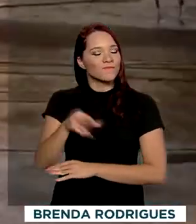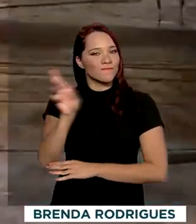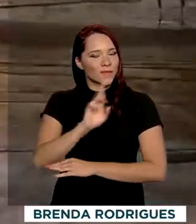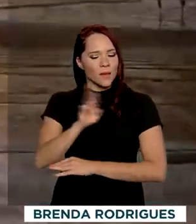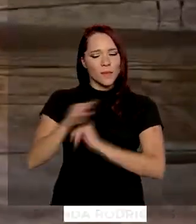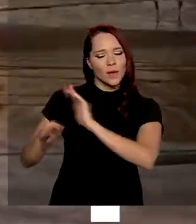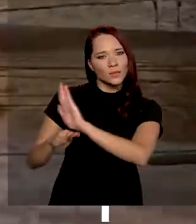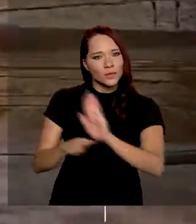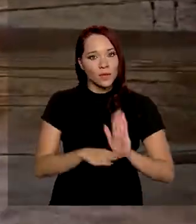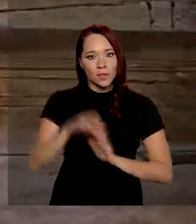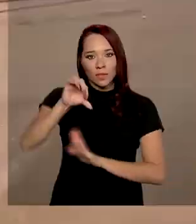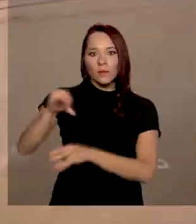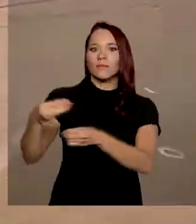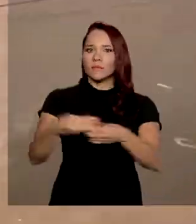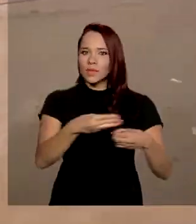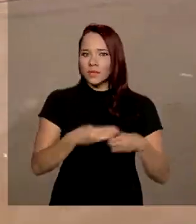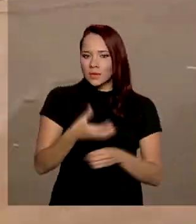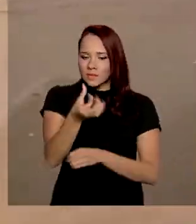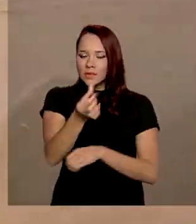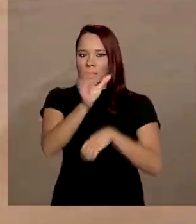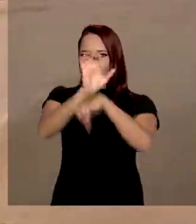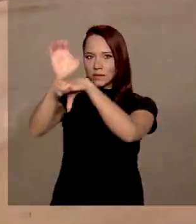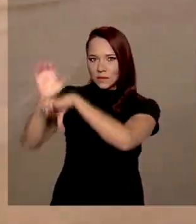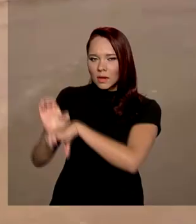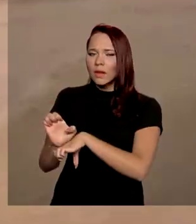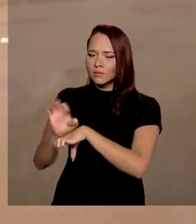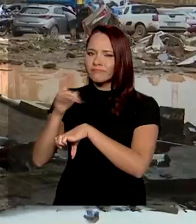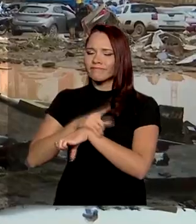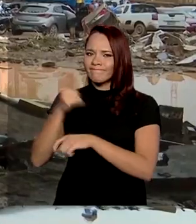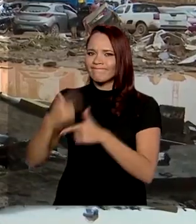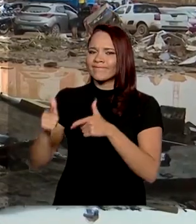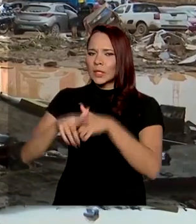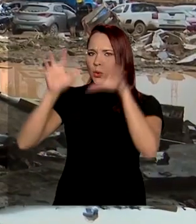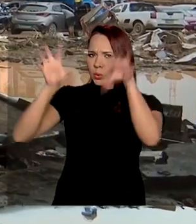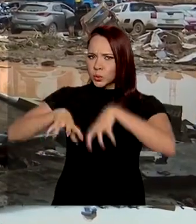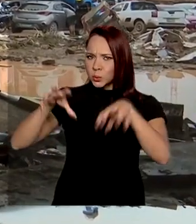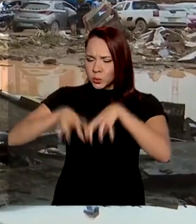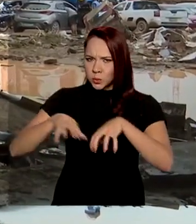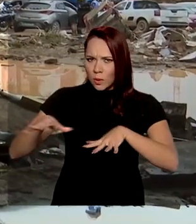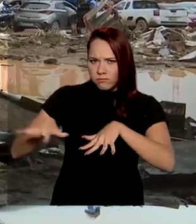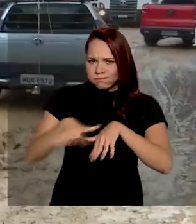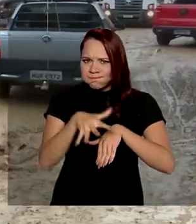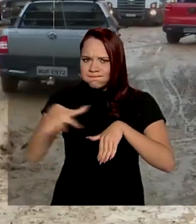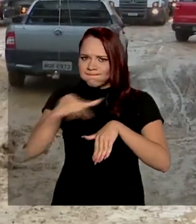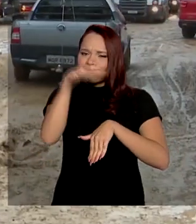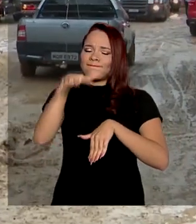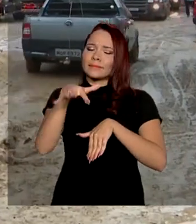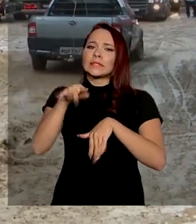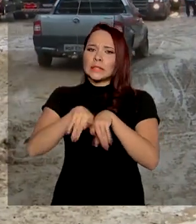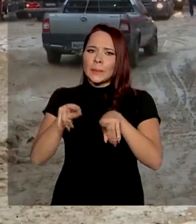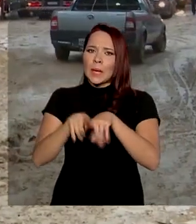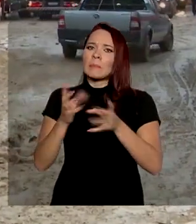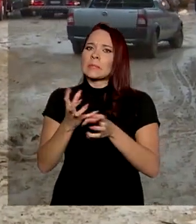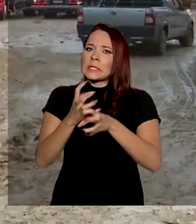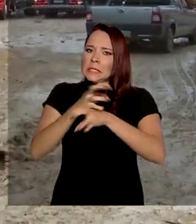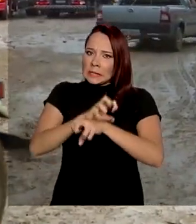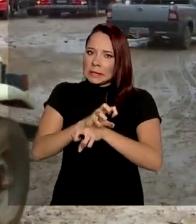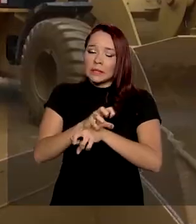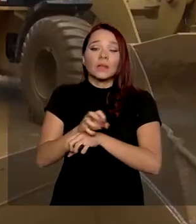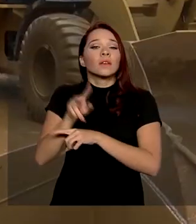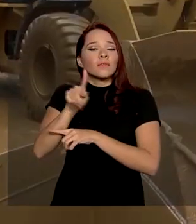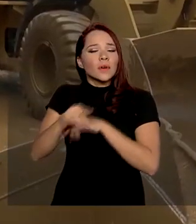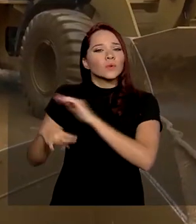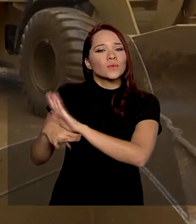ajudar 9 municípios de 6 estados atingidos por chuvas, inundações e estiagem. Os recursos devem beneficiar